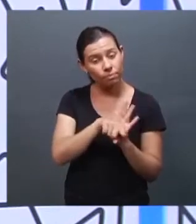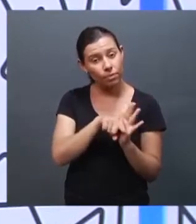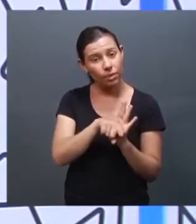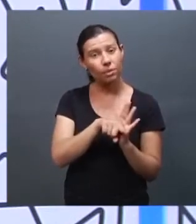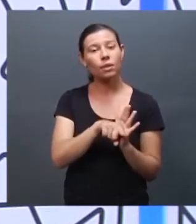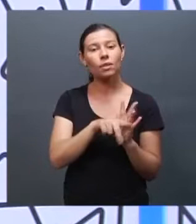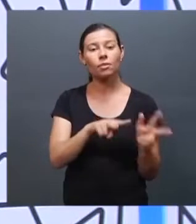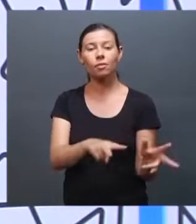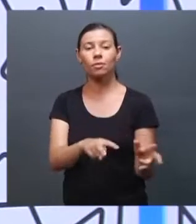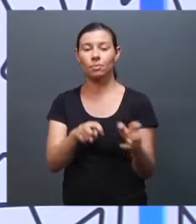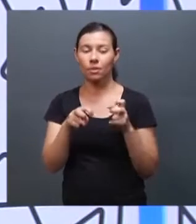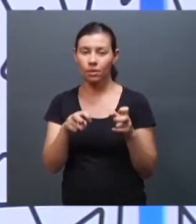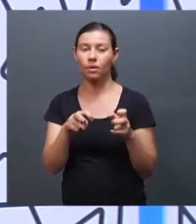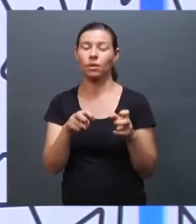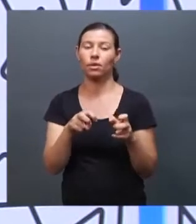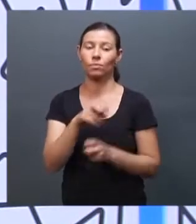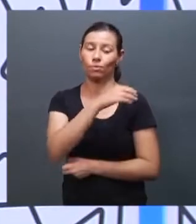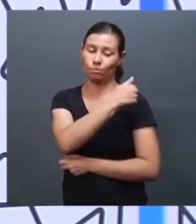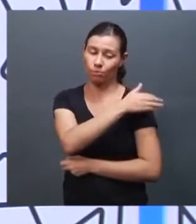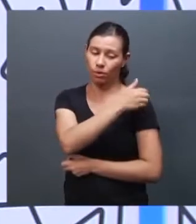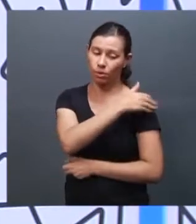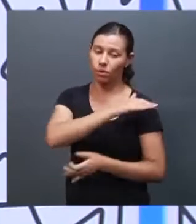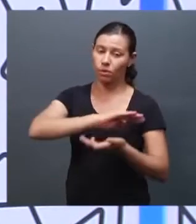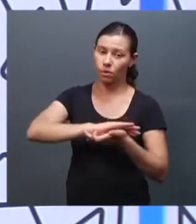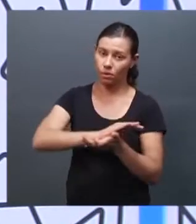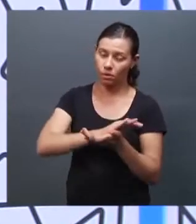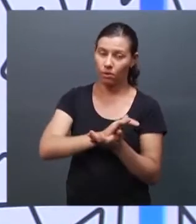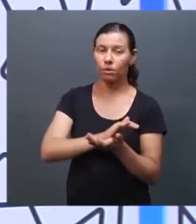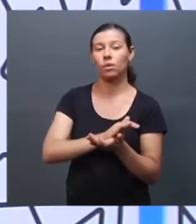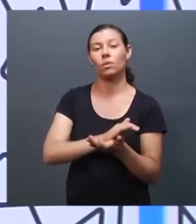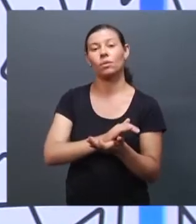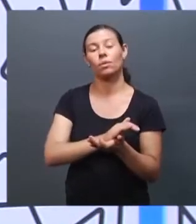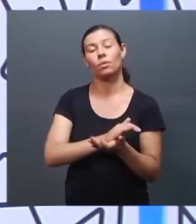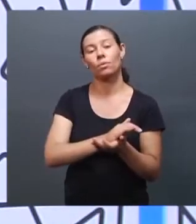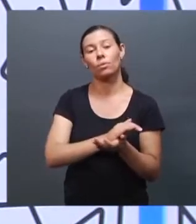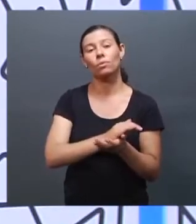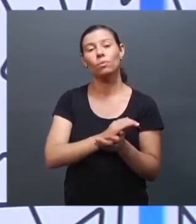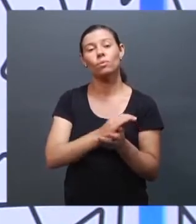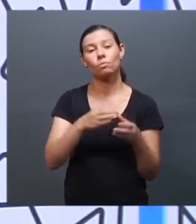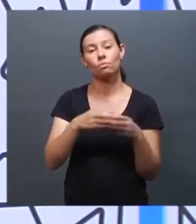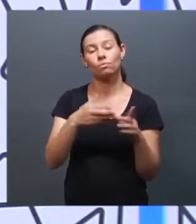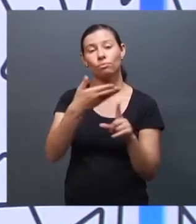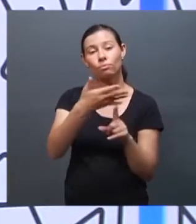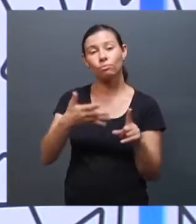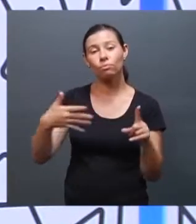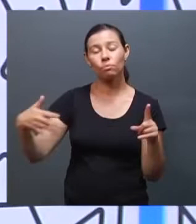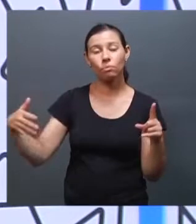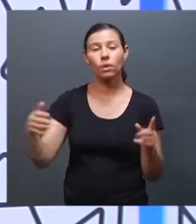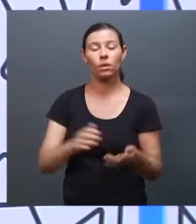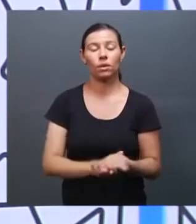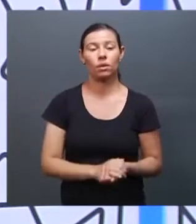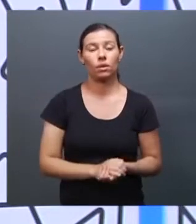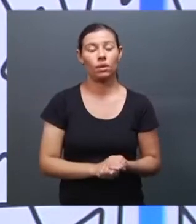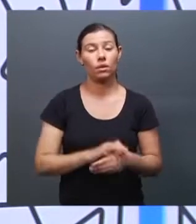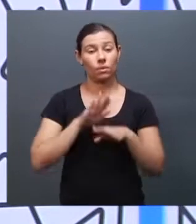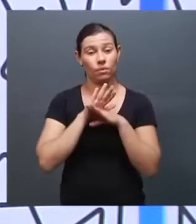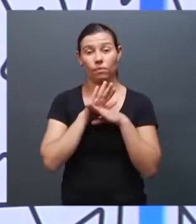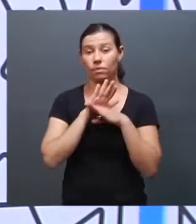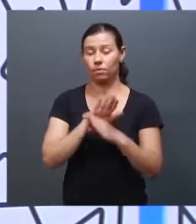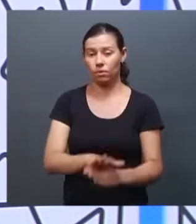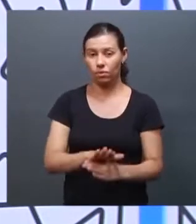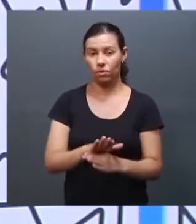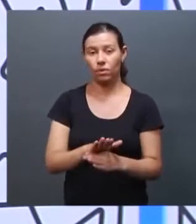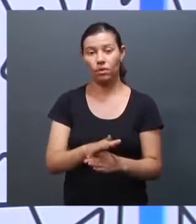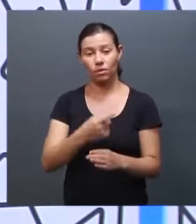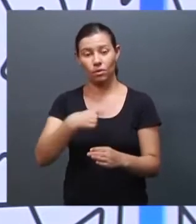homofobia. Isso foi um avanço, a gente acredita que em termos de produção de dados, isso vai ajudar a gente a